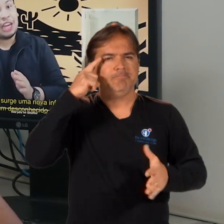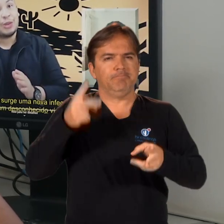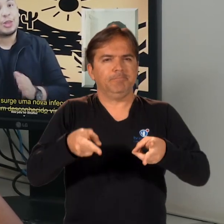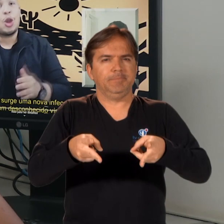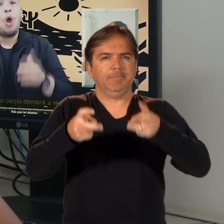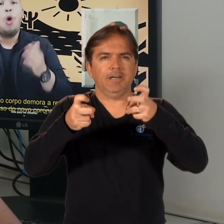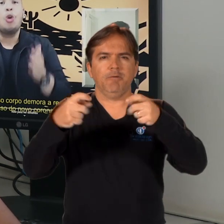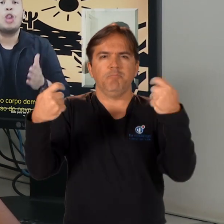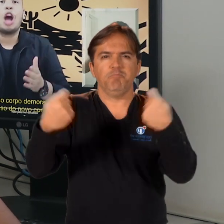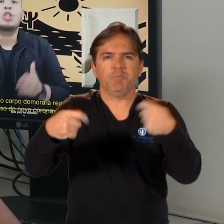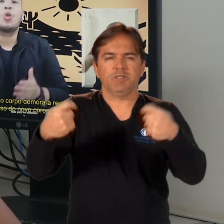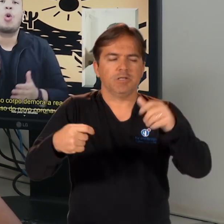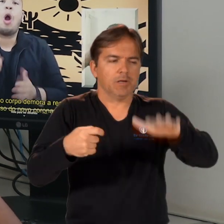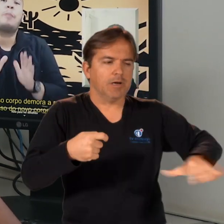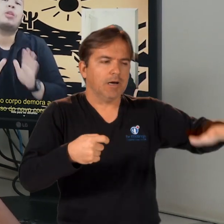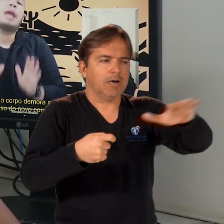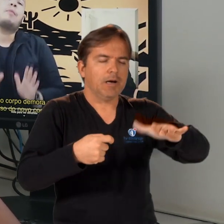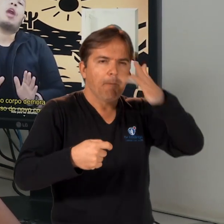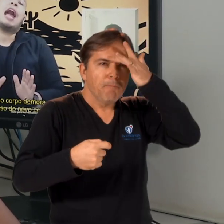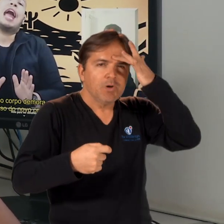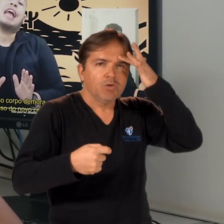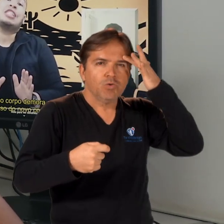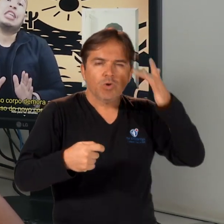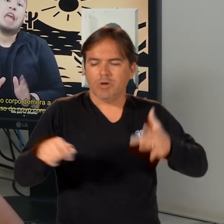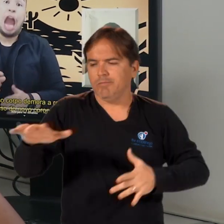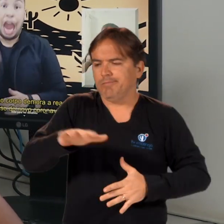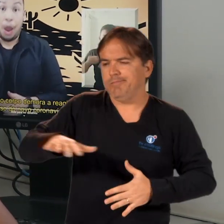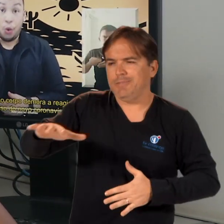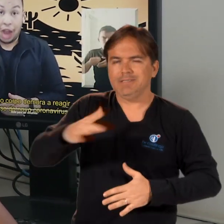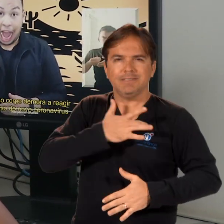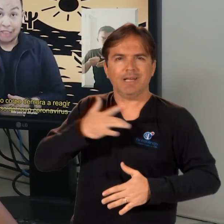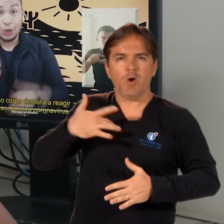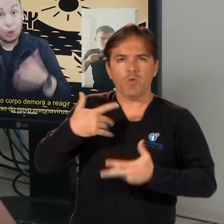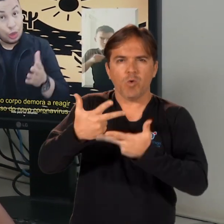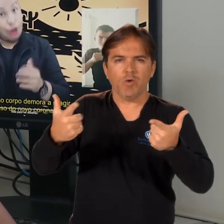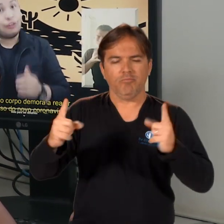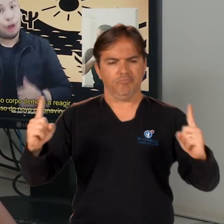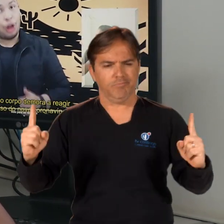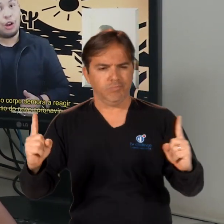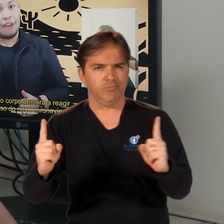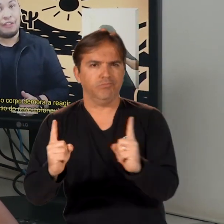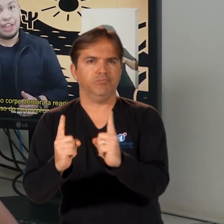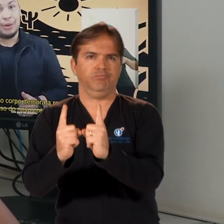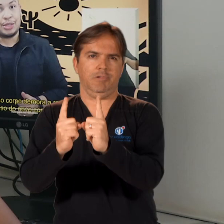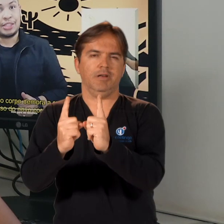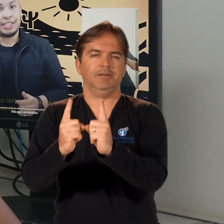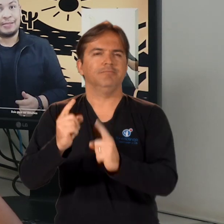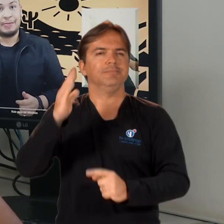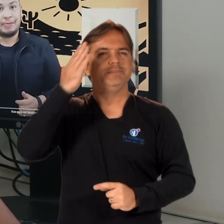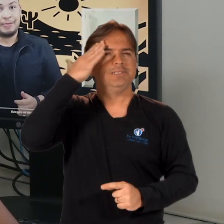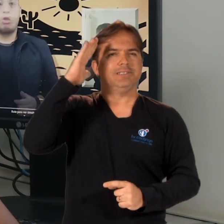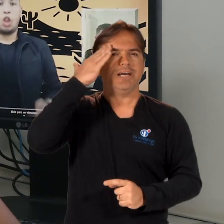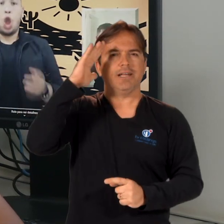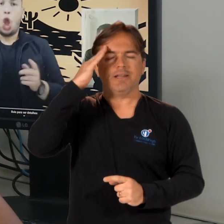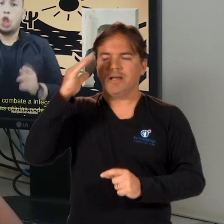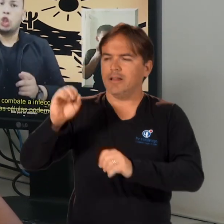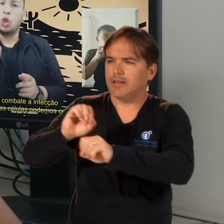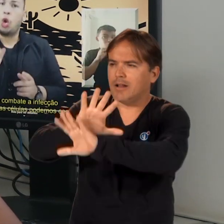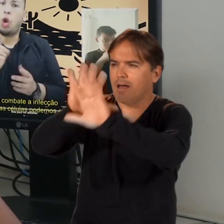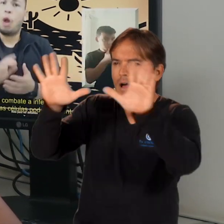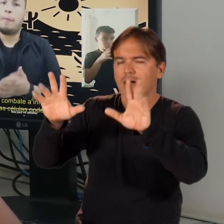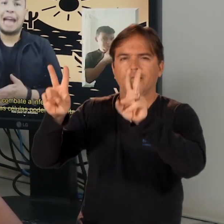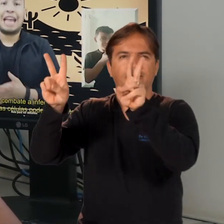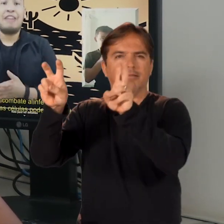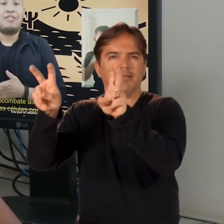essas pessoas do conhecimento em saúde. Então como fazer com que elas entendessem sobre as temáticas,